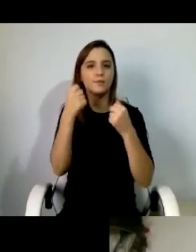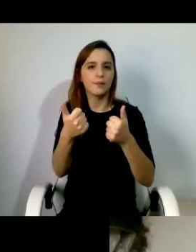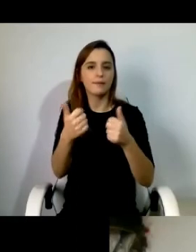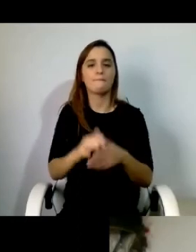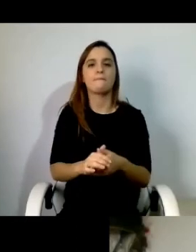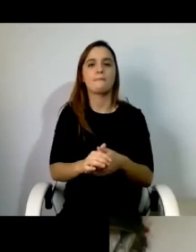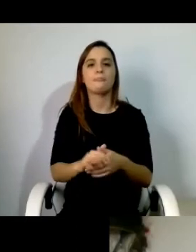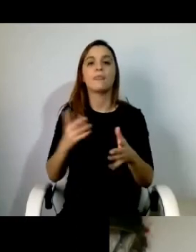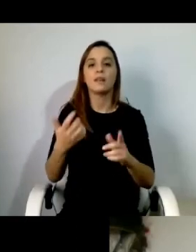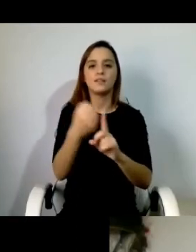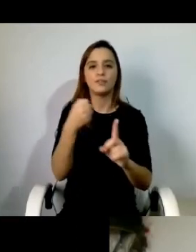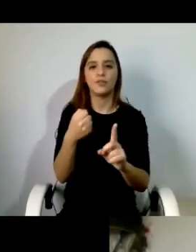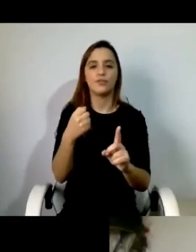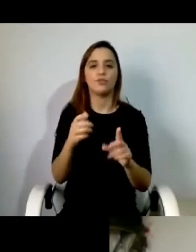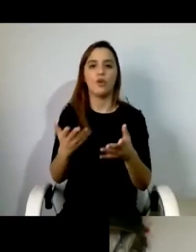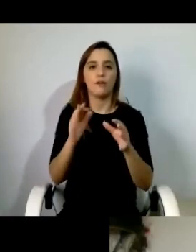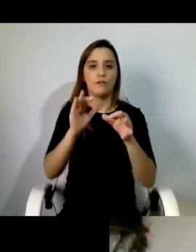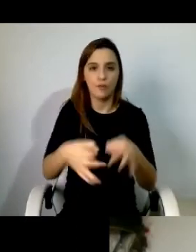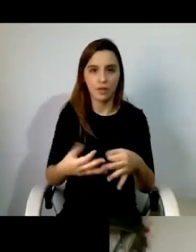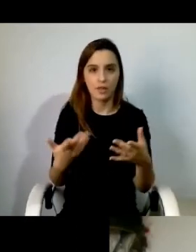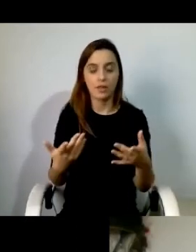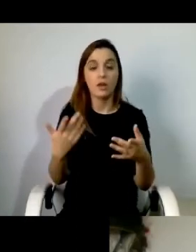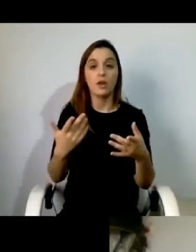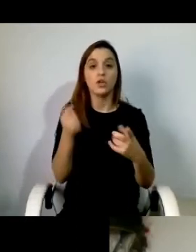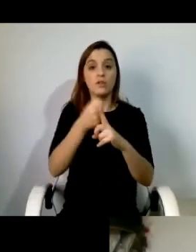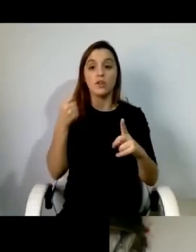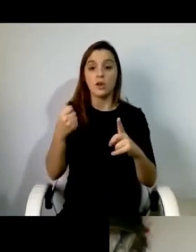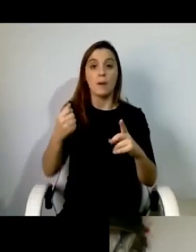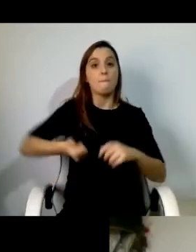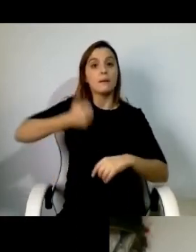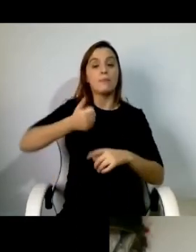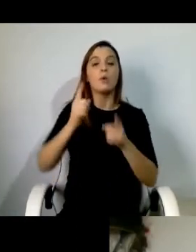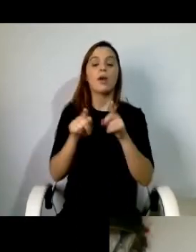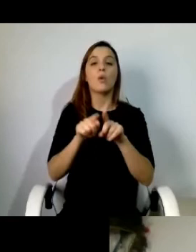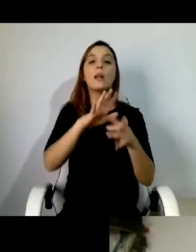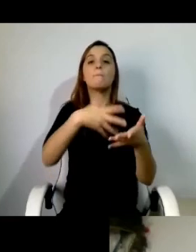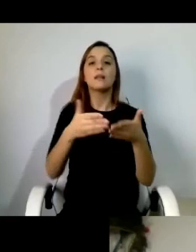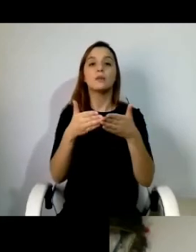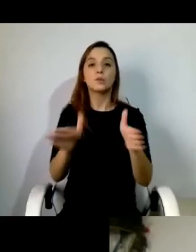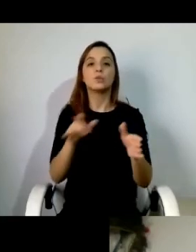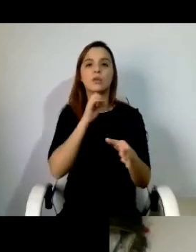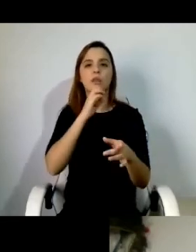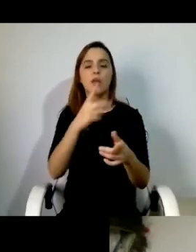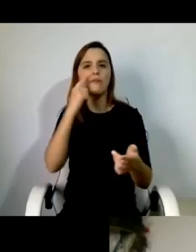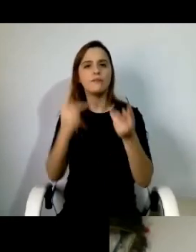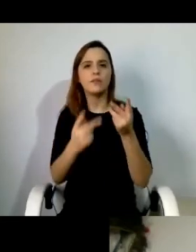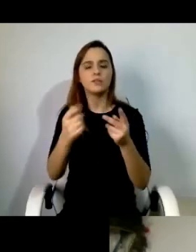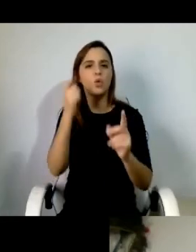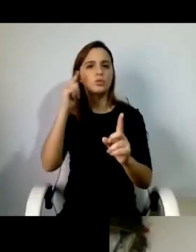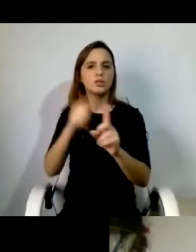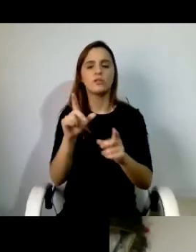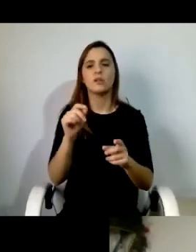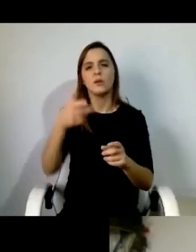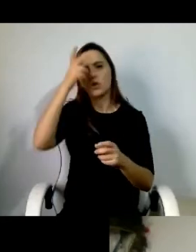desafios e nesta parte final o maior de todos é situarmos num plano de abertura para uma avaliação objetiva e despida de conceitos ou decisões